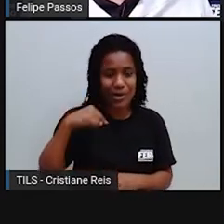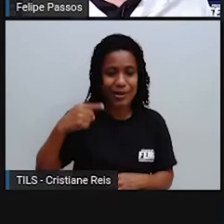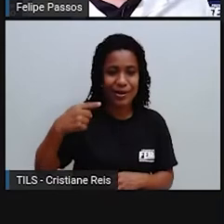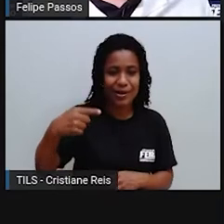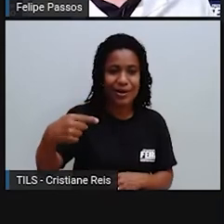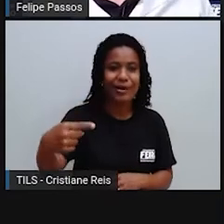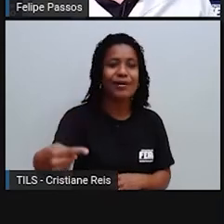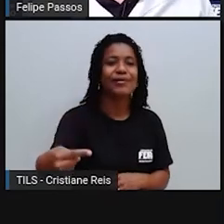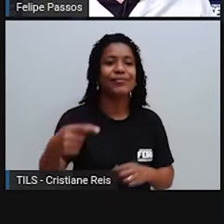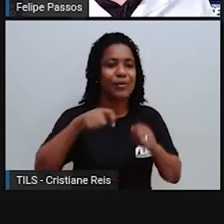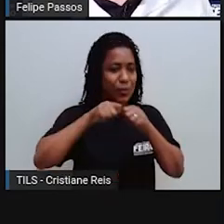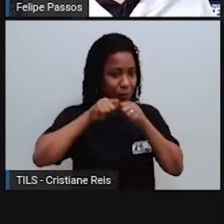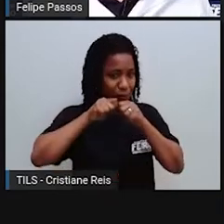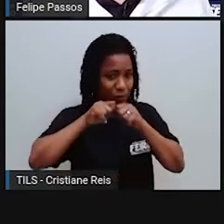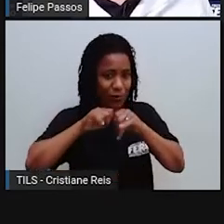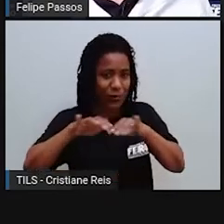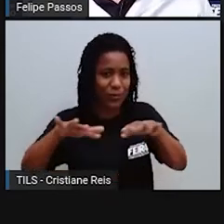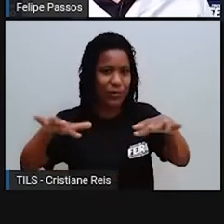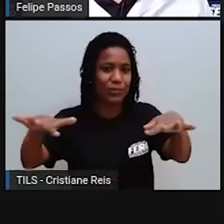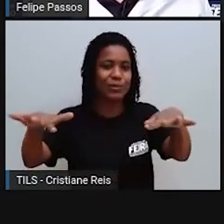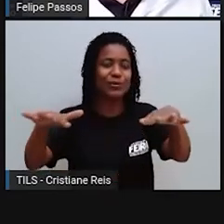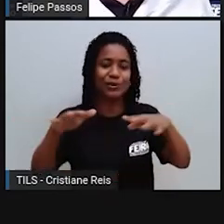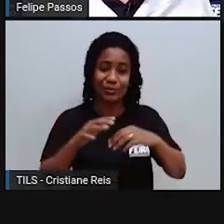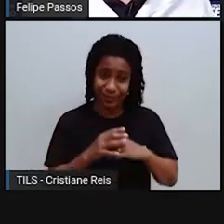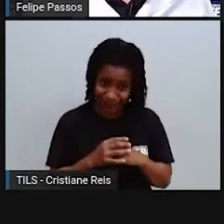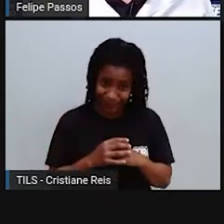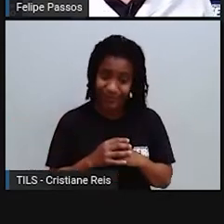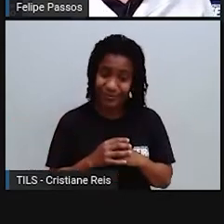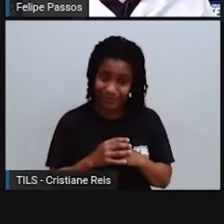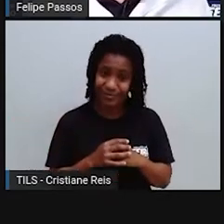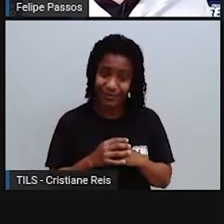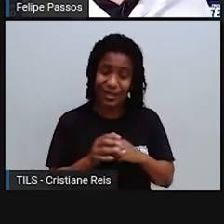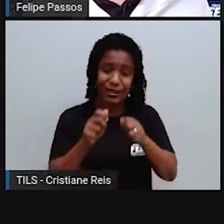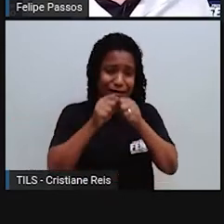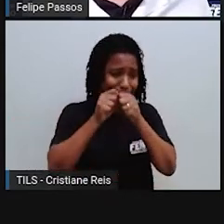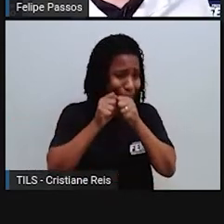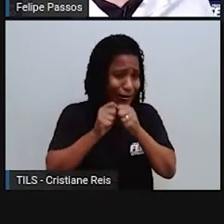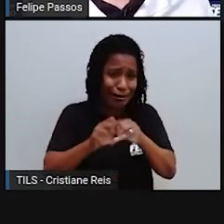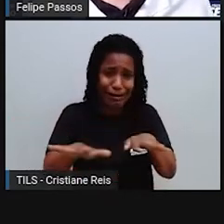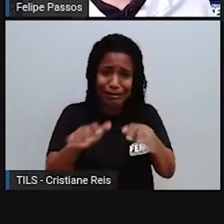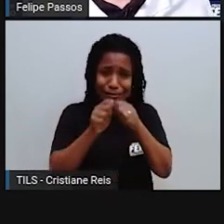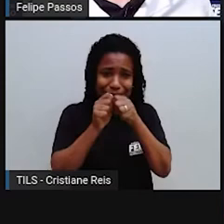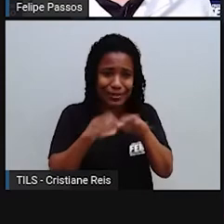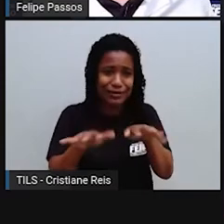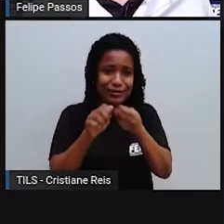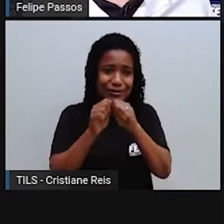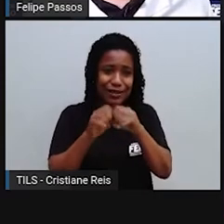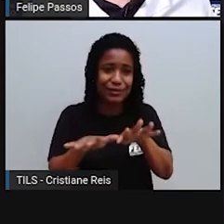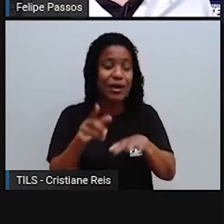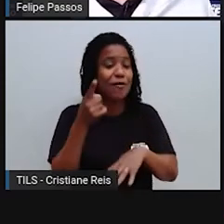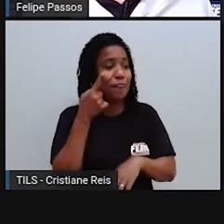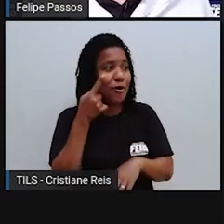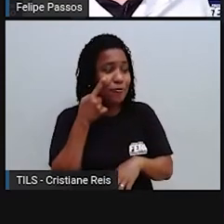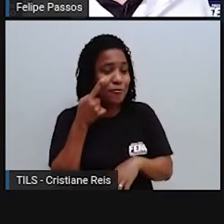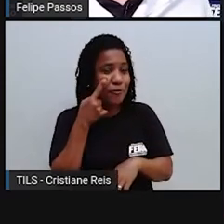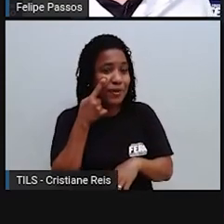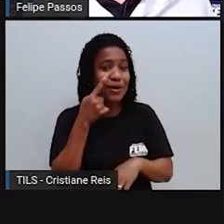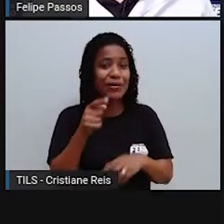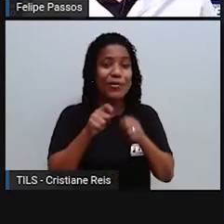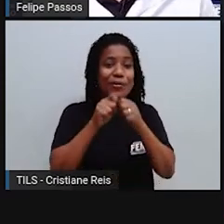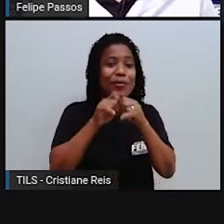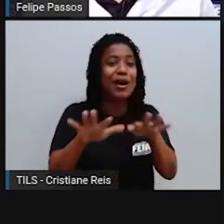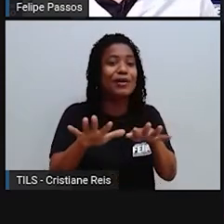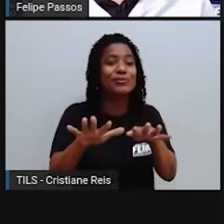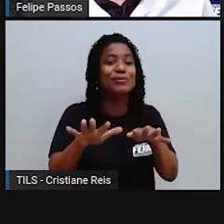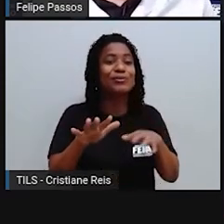gastos no mês, no ano, e dividindo ele pelo número de dias do mês e do ano, você vai ter aí um gasto